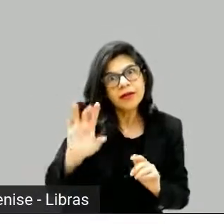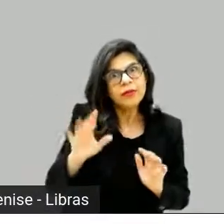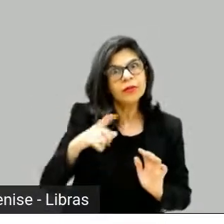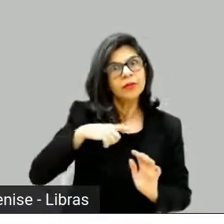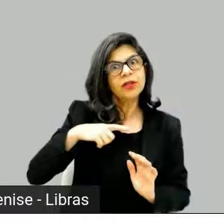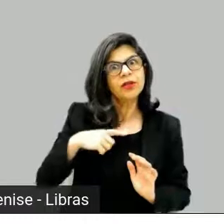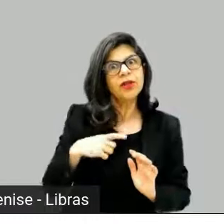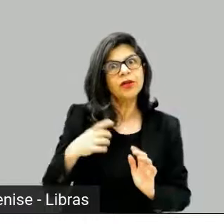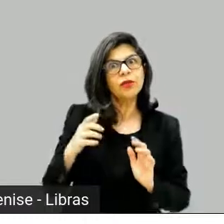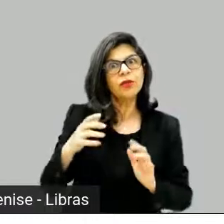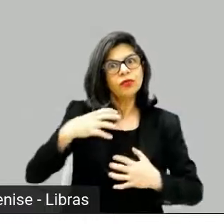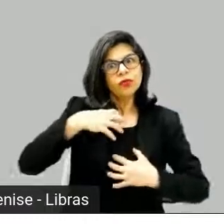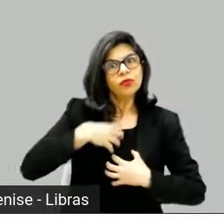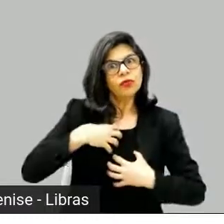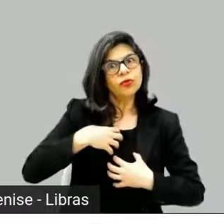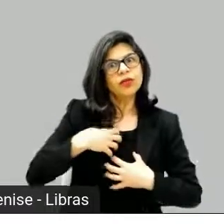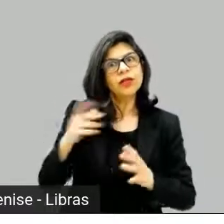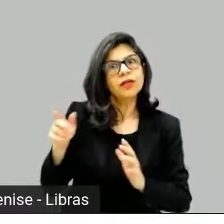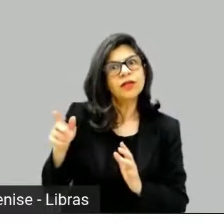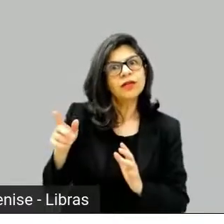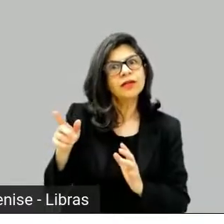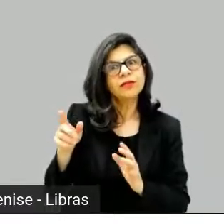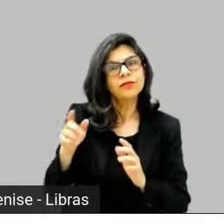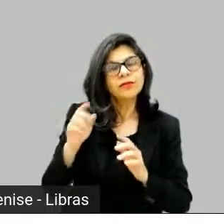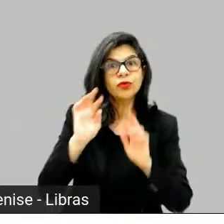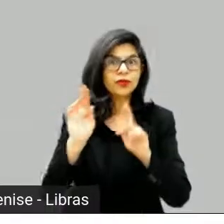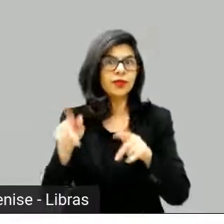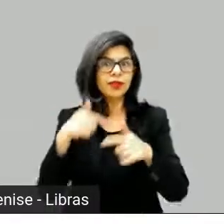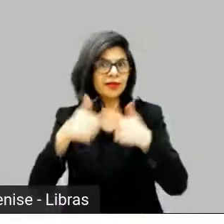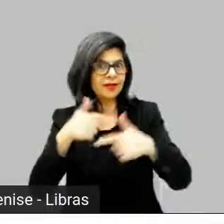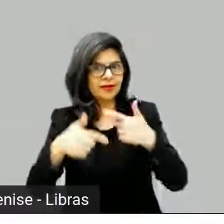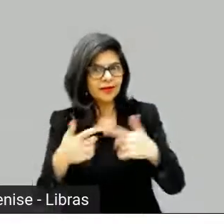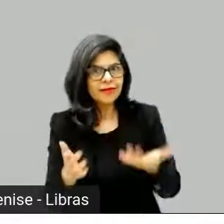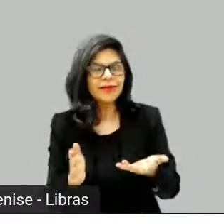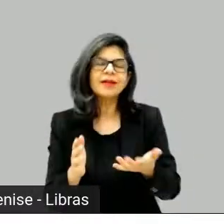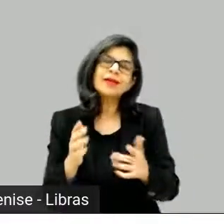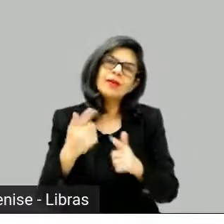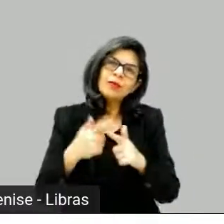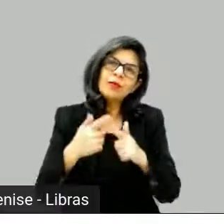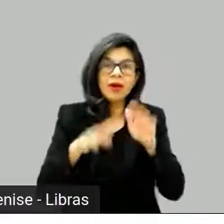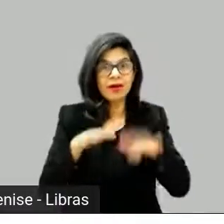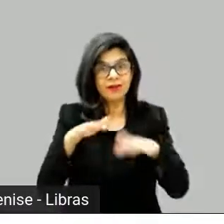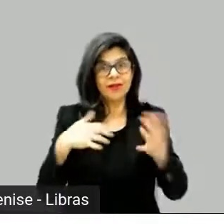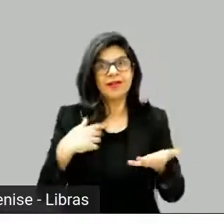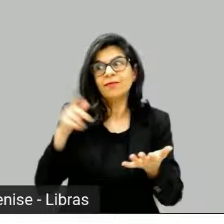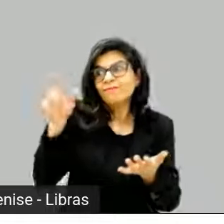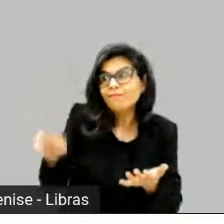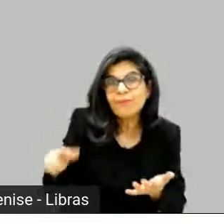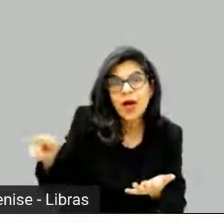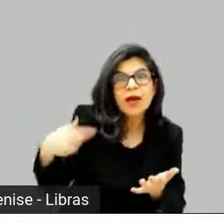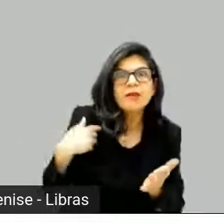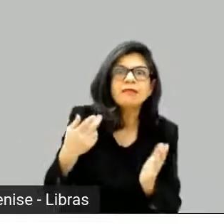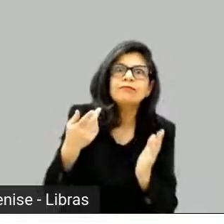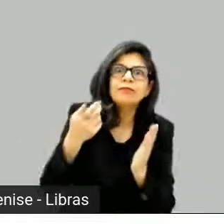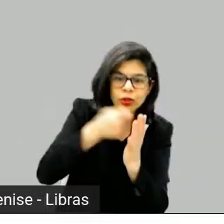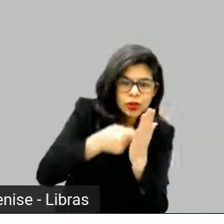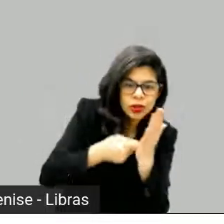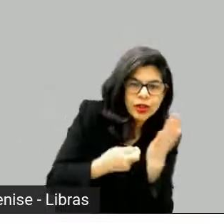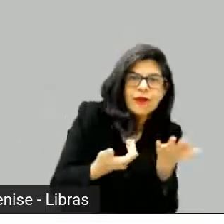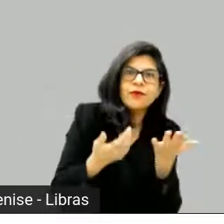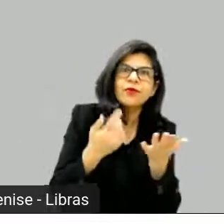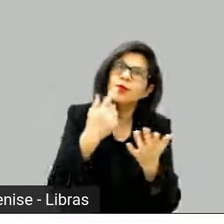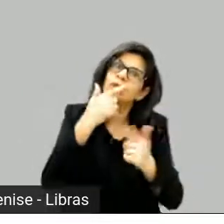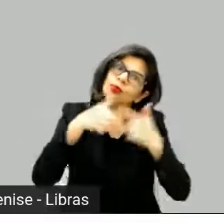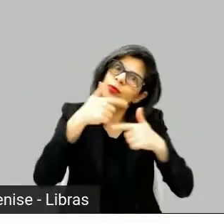a gente entende que tem algum projeto que a gente ama muito e que ainda não rolou por algum motivo, né, mas que pode rolar ainda. Claro que pode,